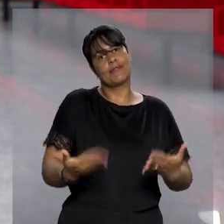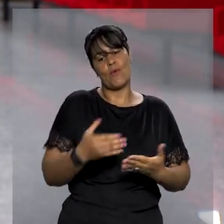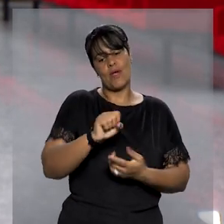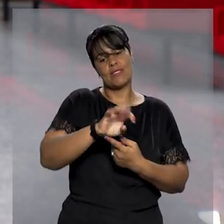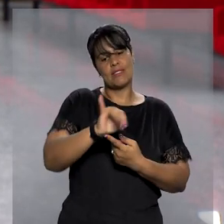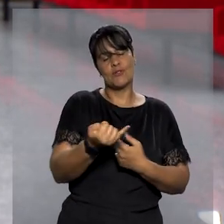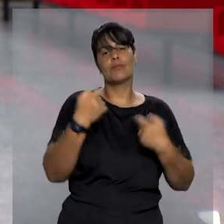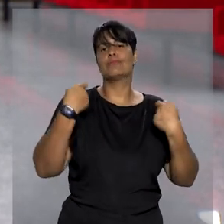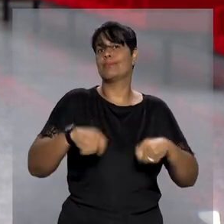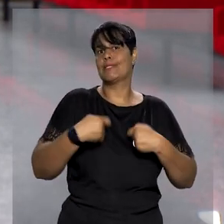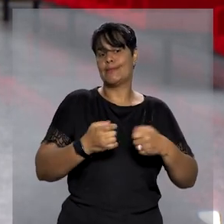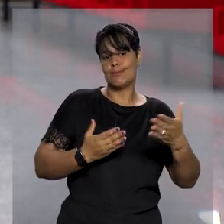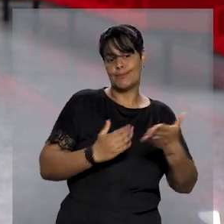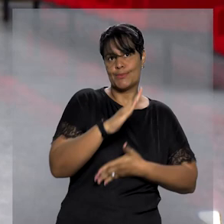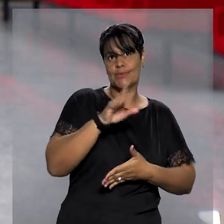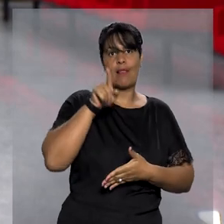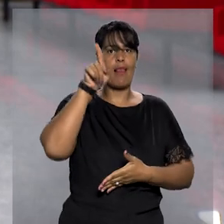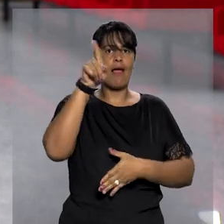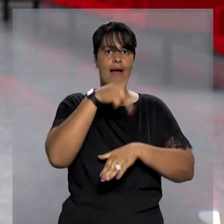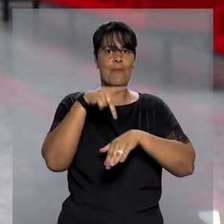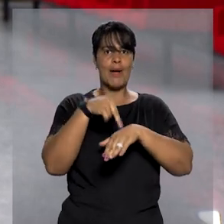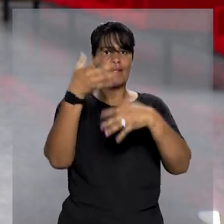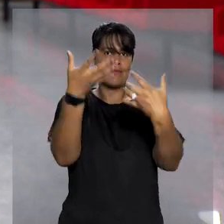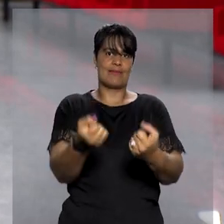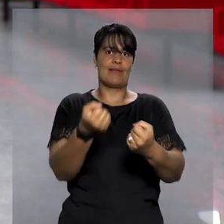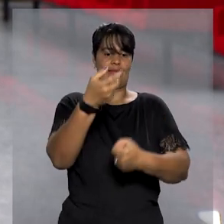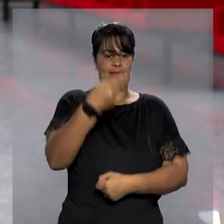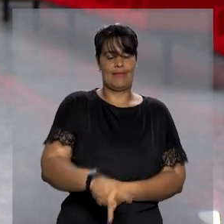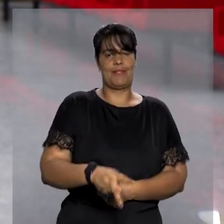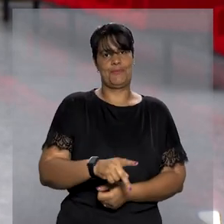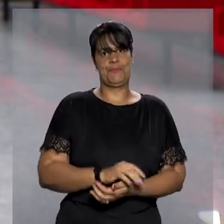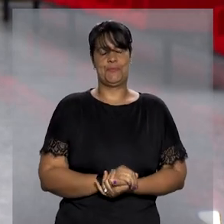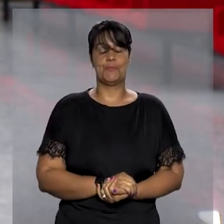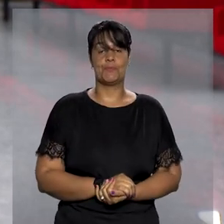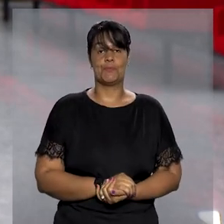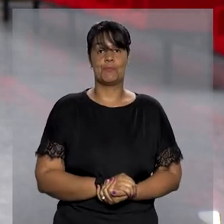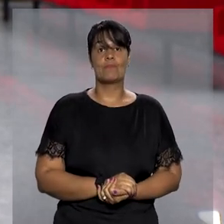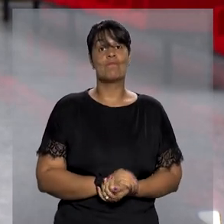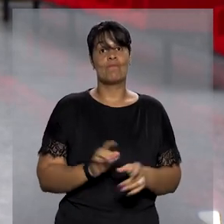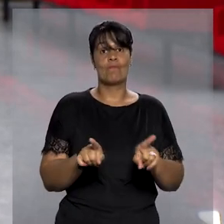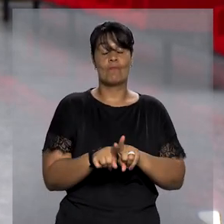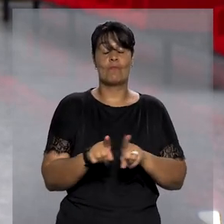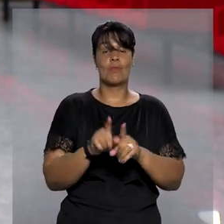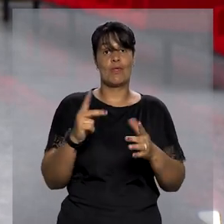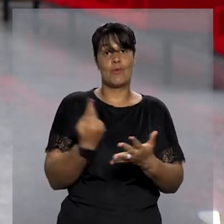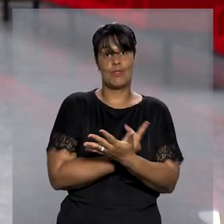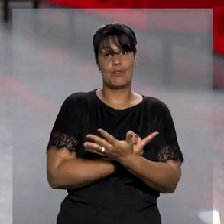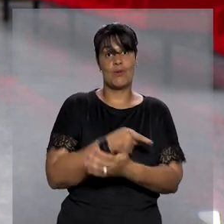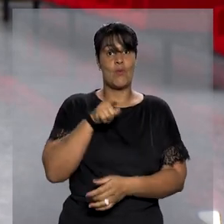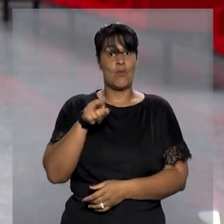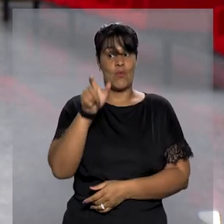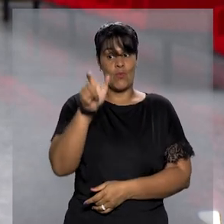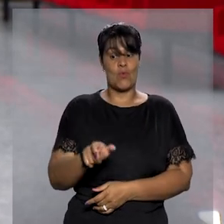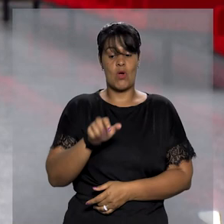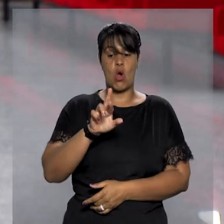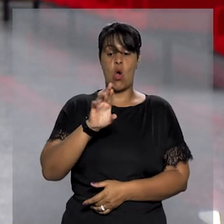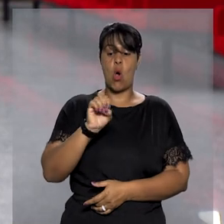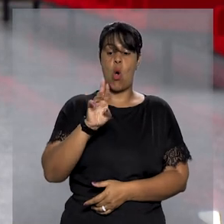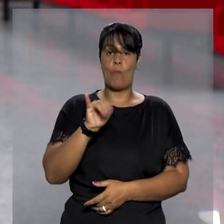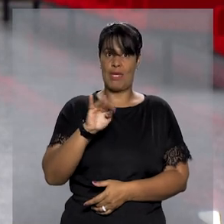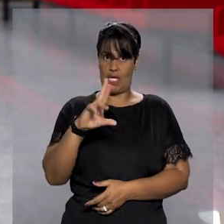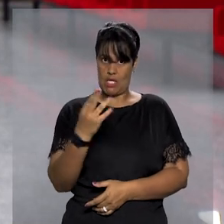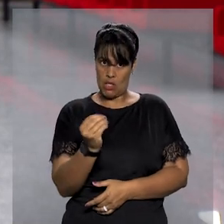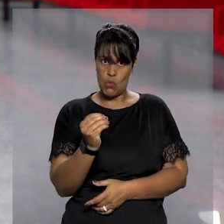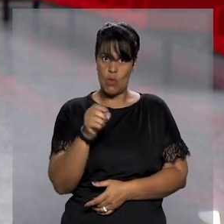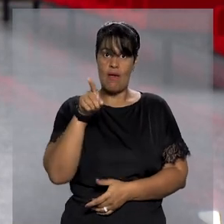STJ é condição para que a decisão da justiça italiana possa ser executada no Brasil. Assim como ocorreu em relação ao Robinho, a ministra